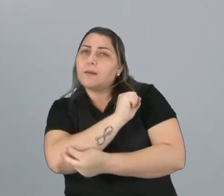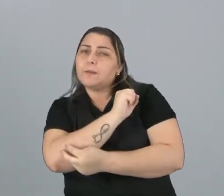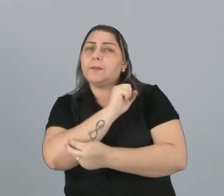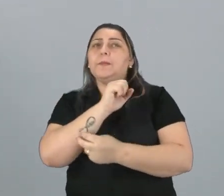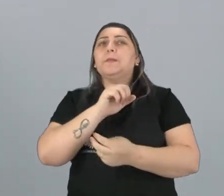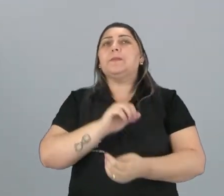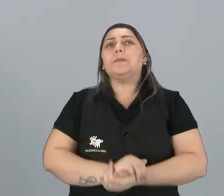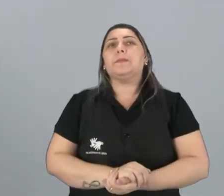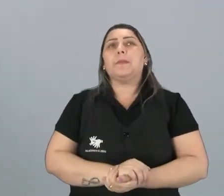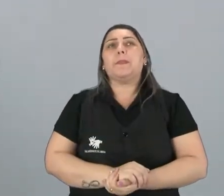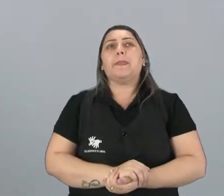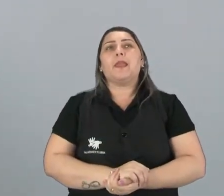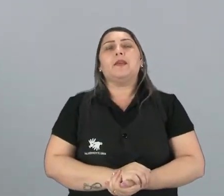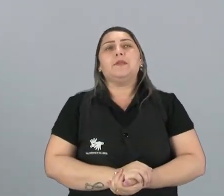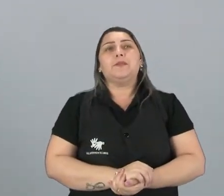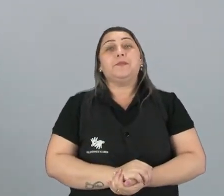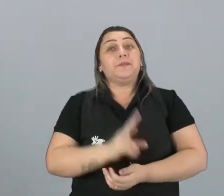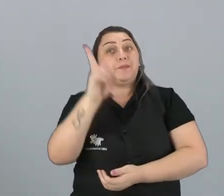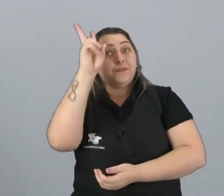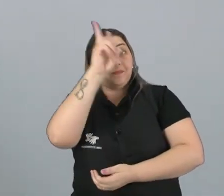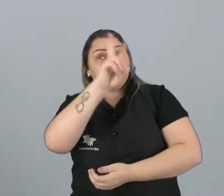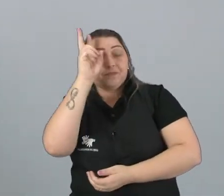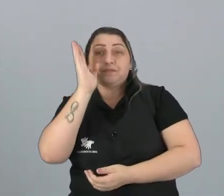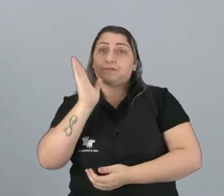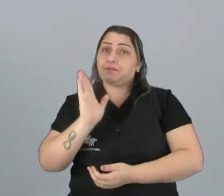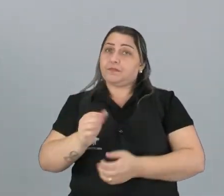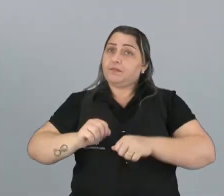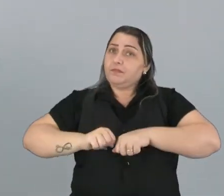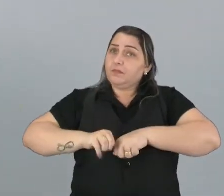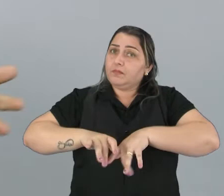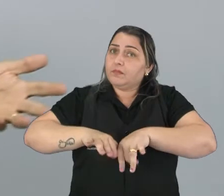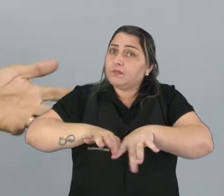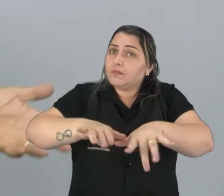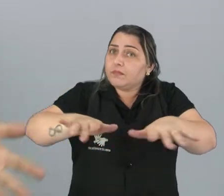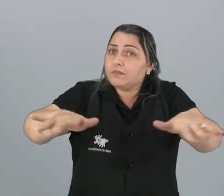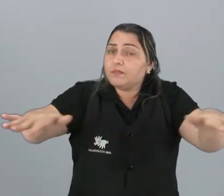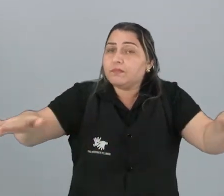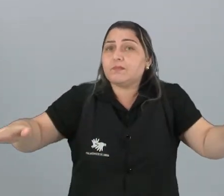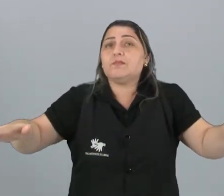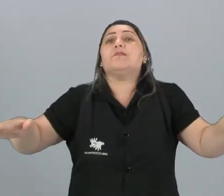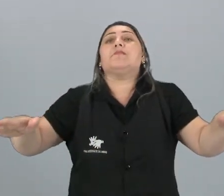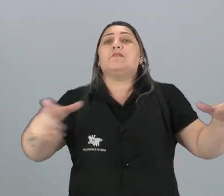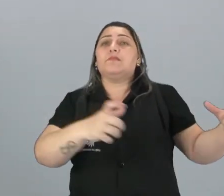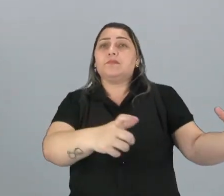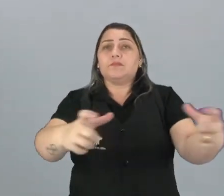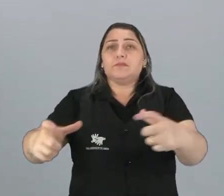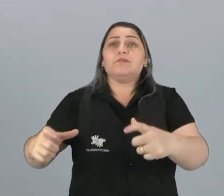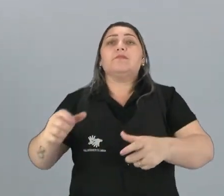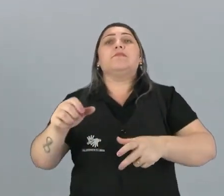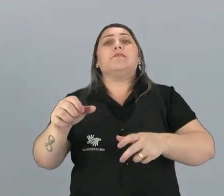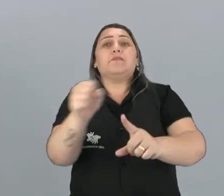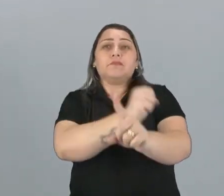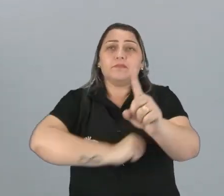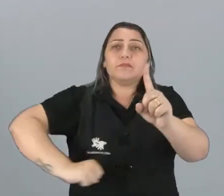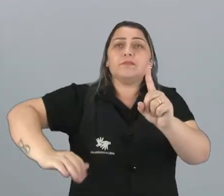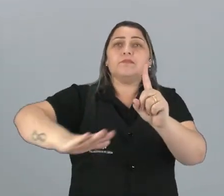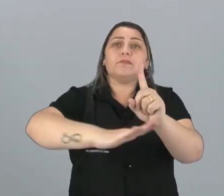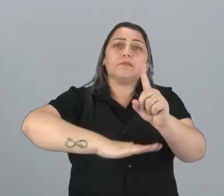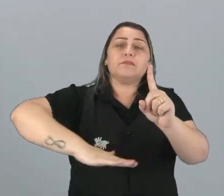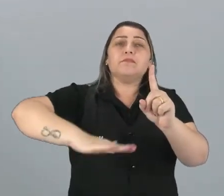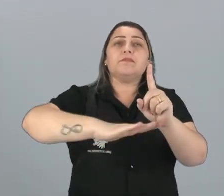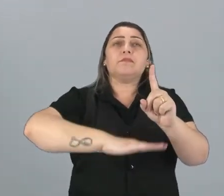Então essa é a parte da robótica. Lembrando que ela já se estendeu por vários setores da sociedade, inclusive